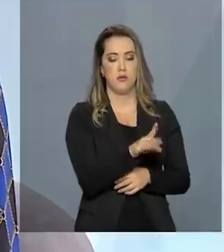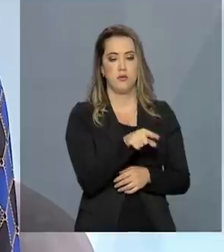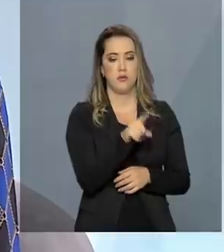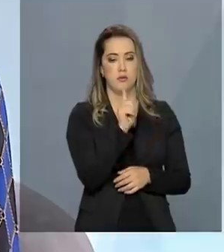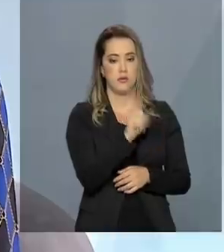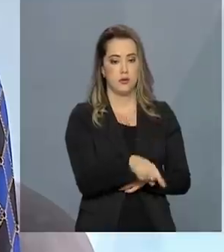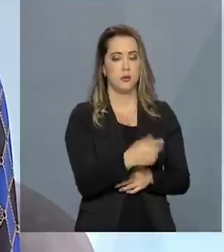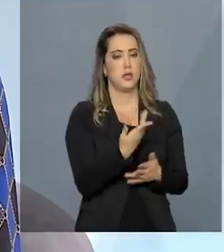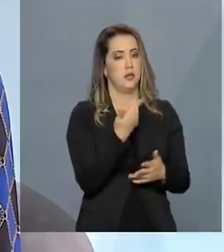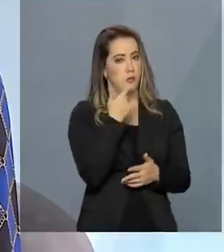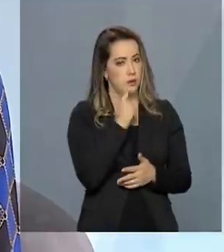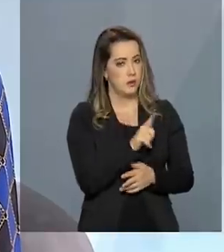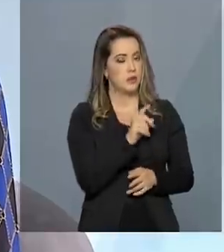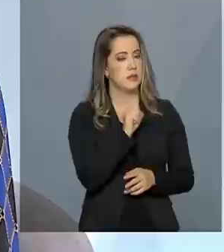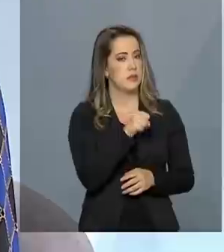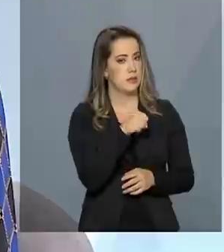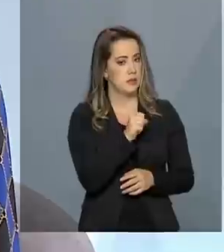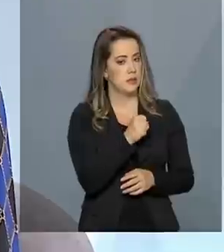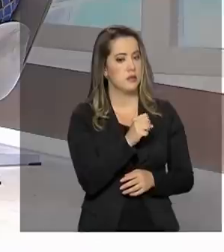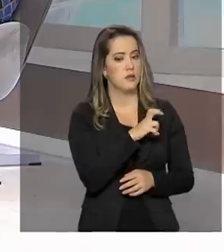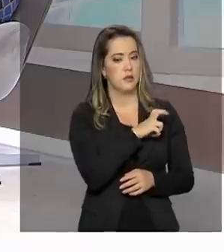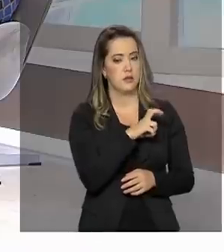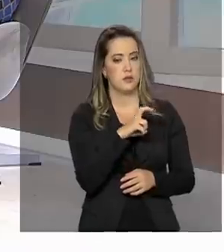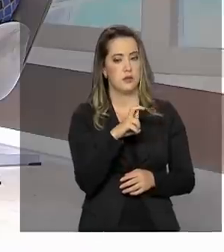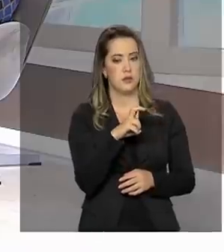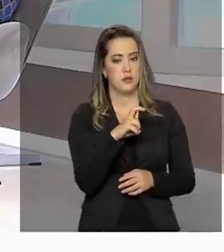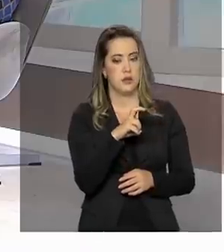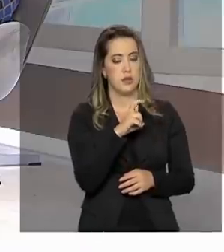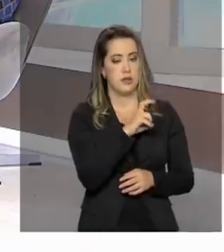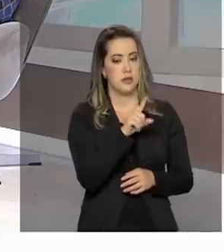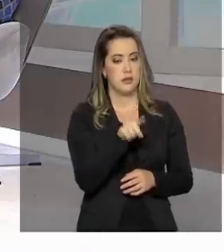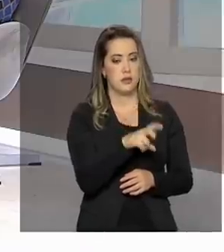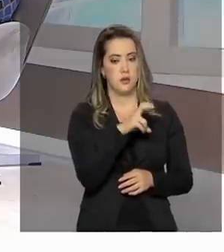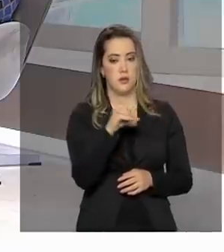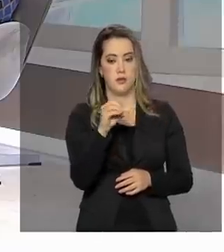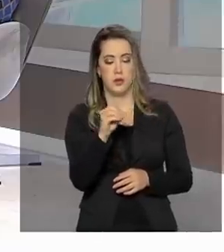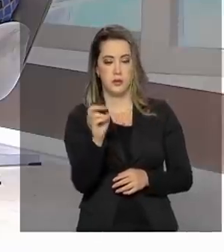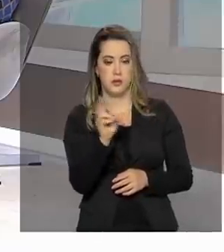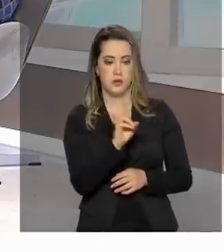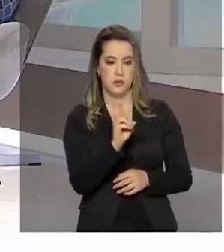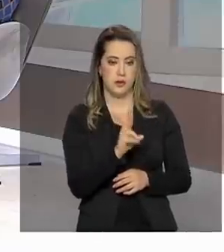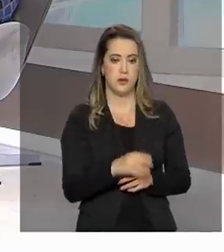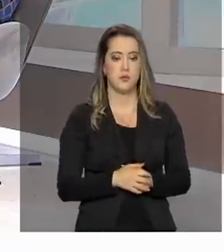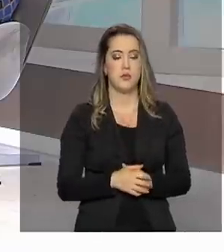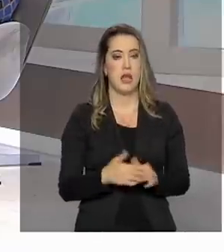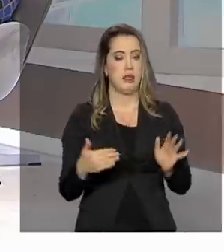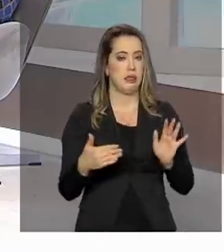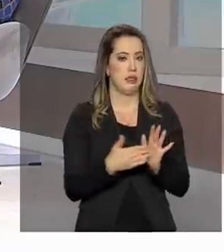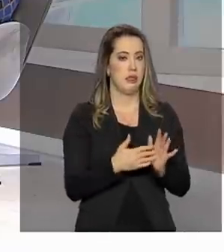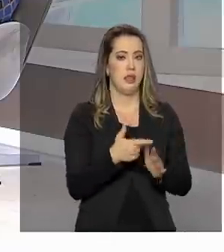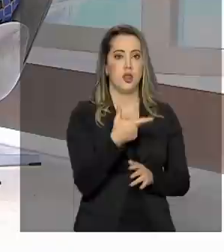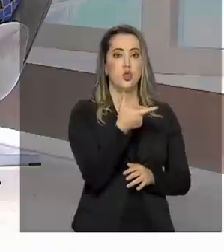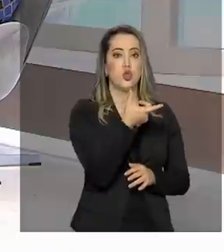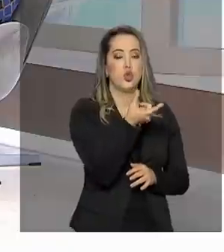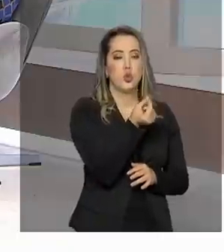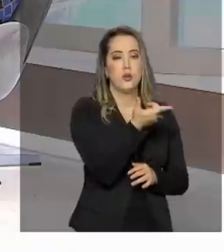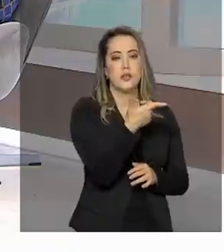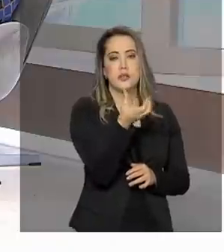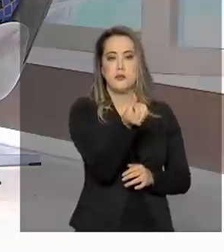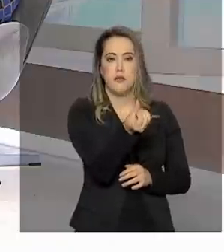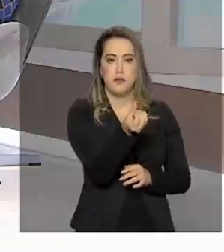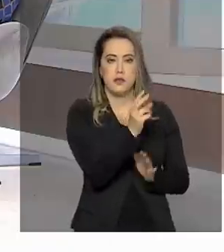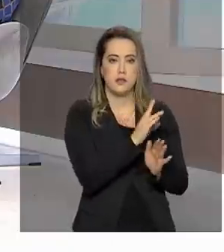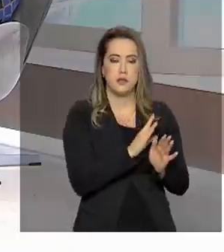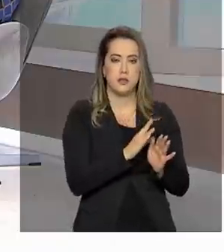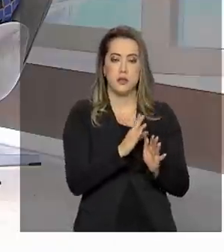é que seja, que alcance seja, em 2026, vai ter esse aumento de 2.000 reais aí por aluno